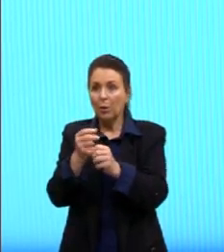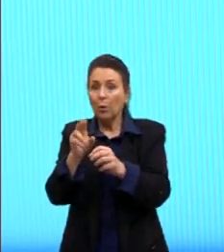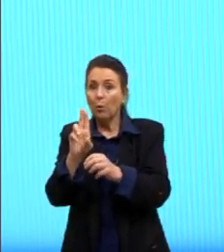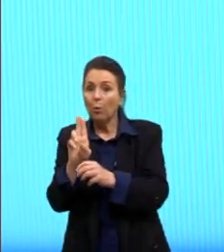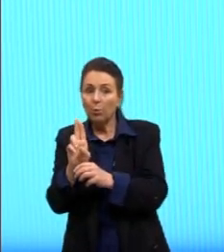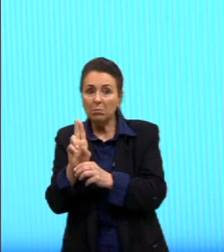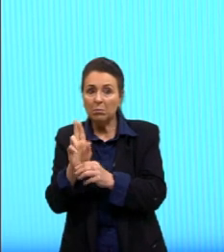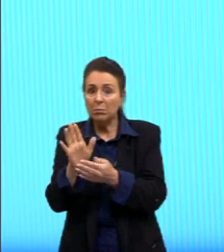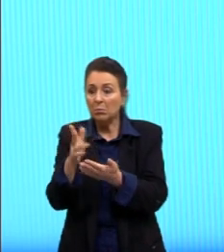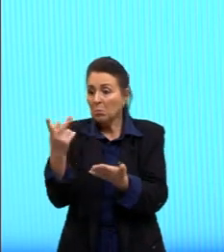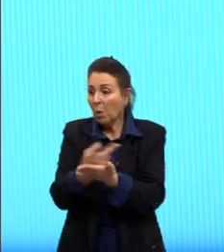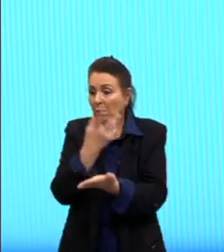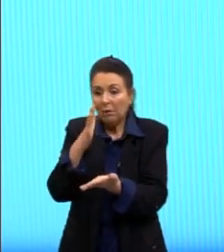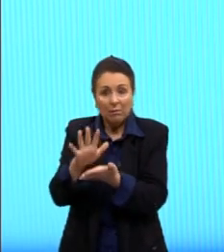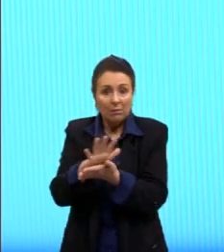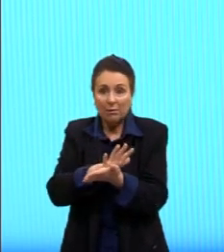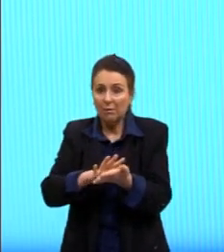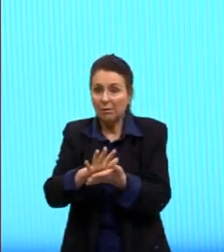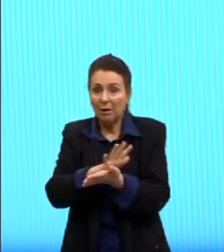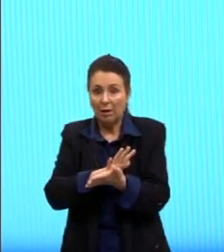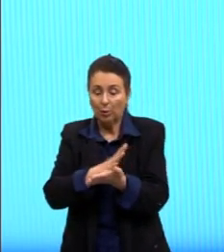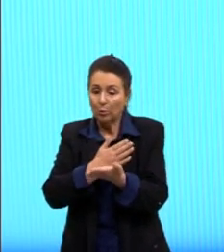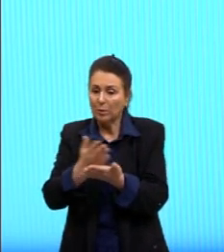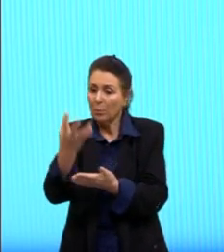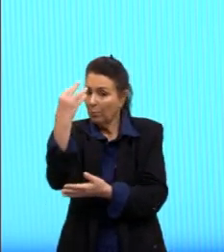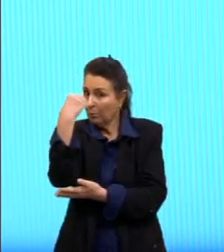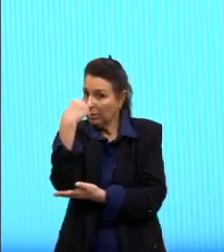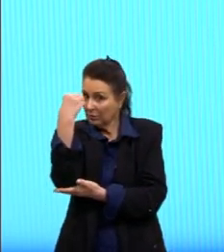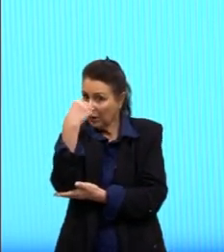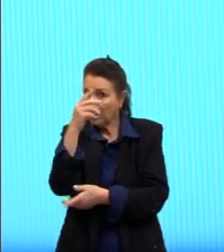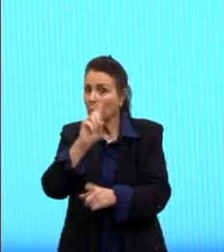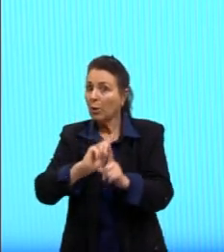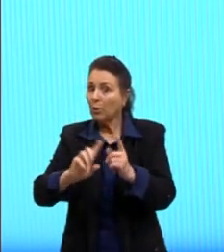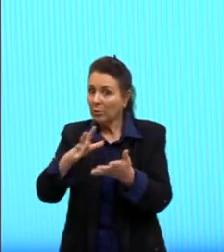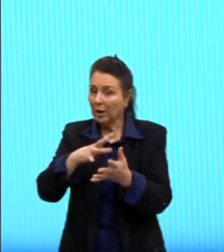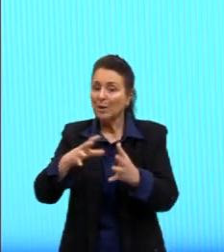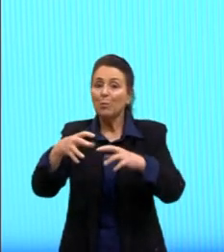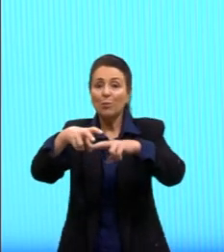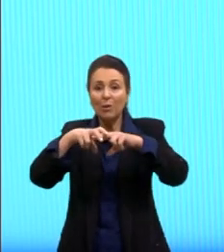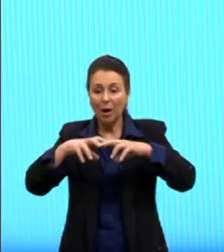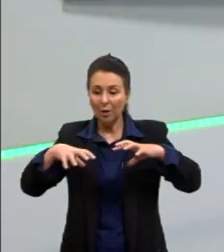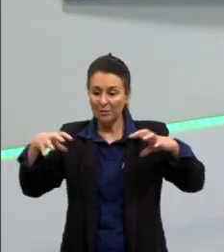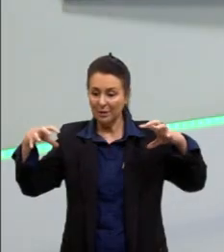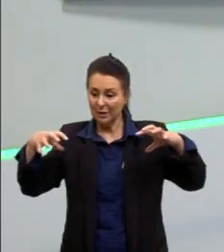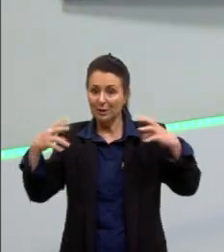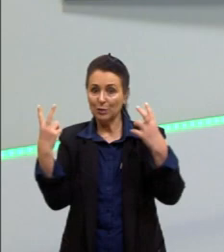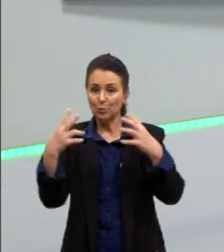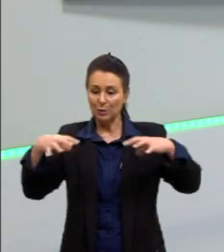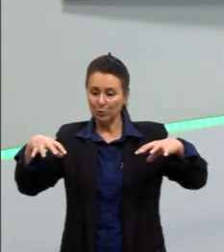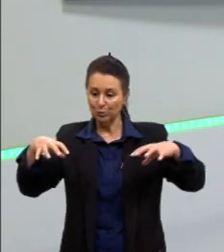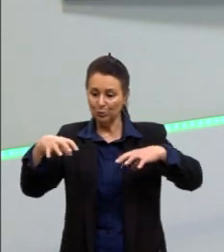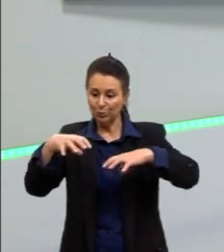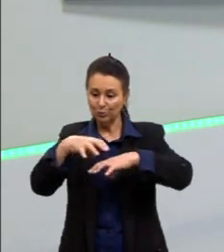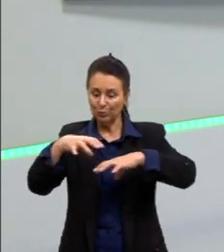dessas ondas, um enfraquecimento nessas regiões por causa da interação das duas. Certo?